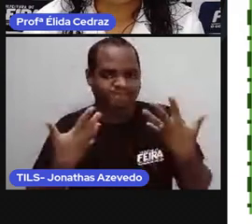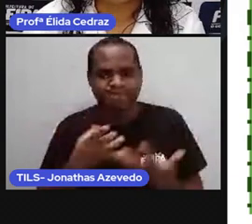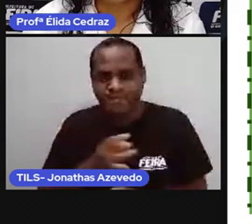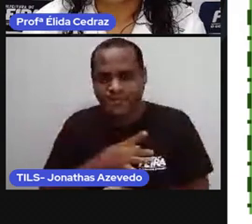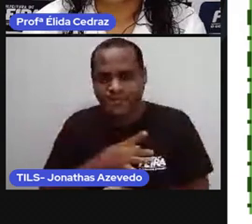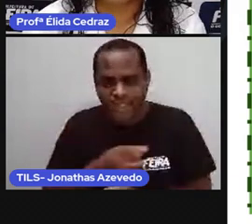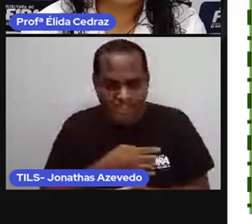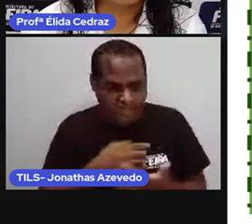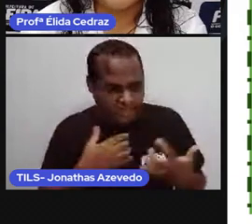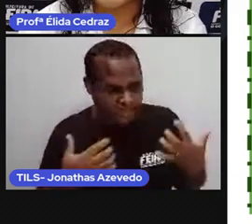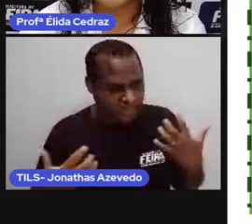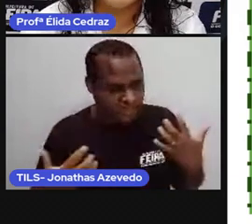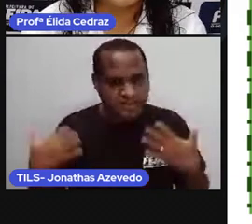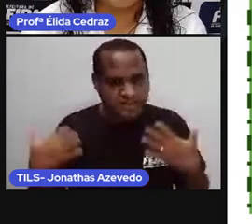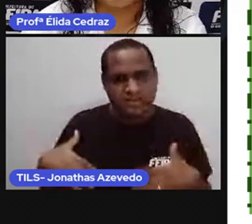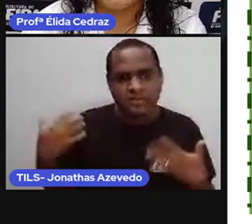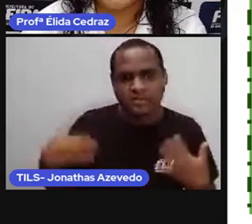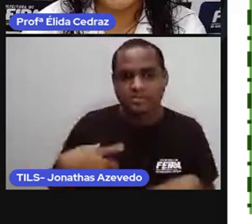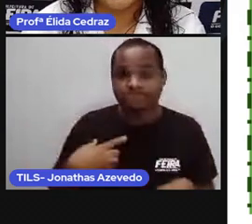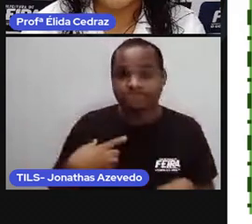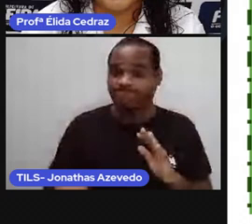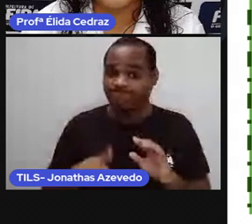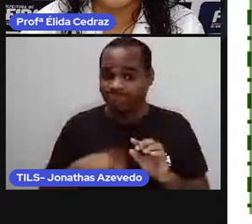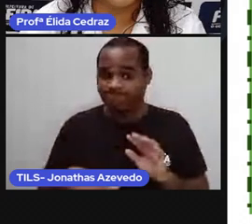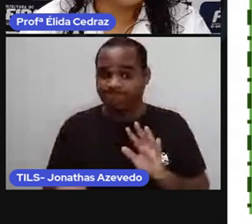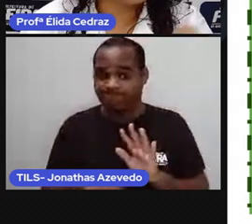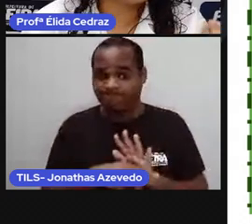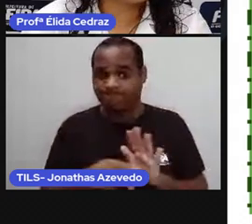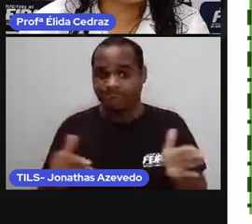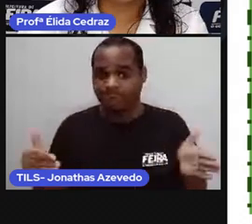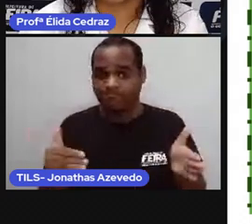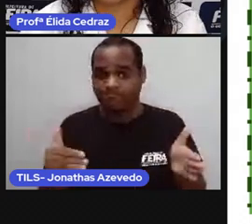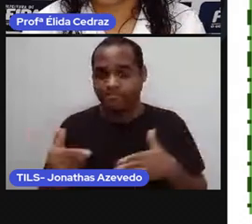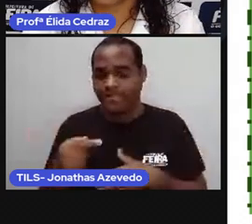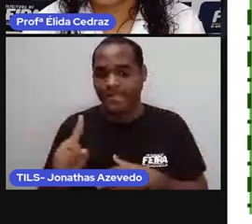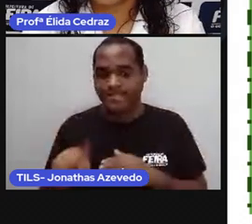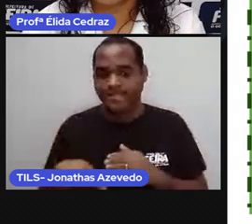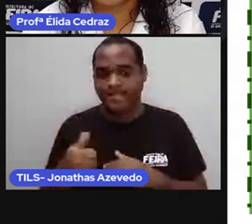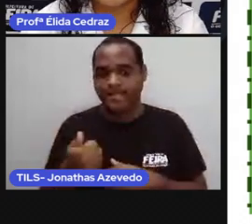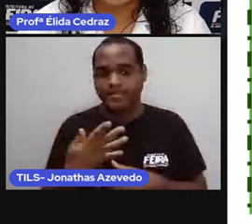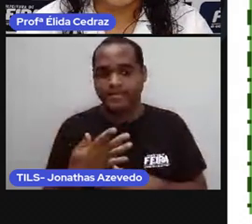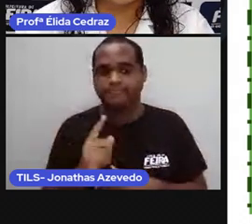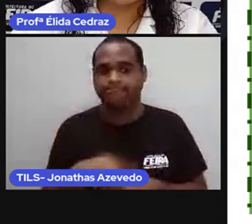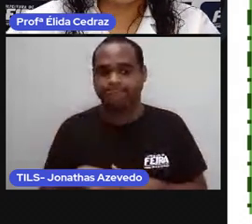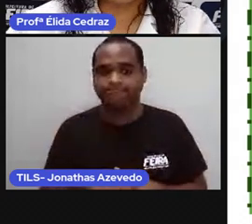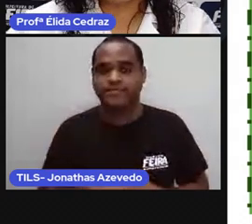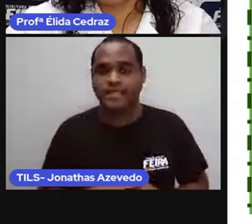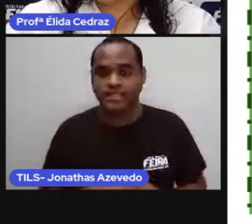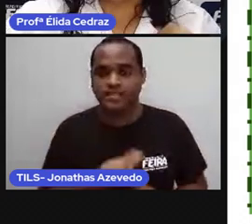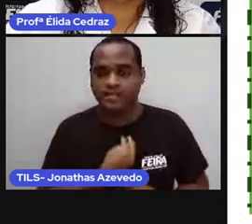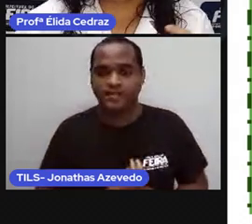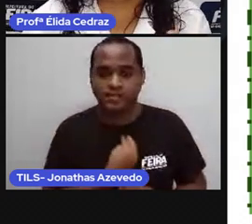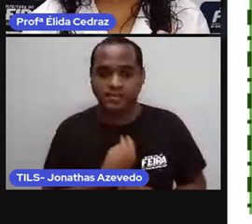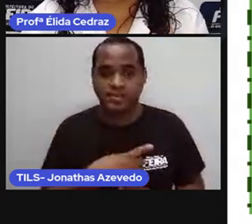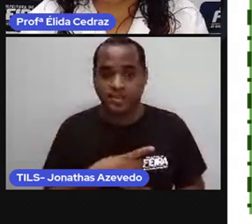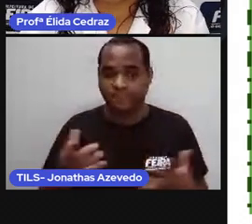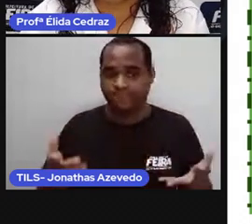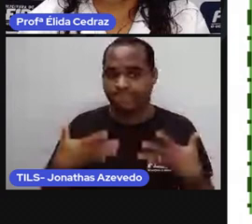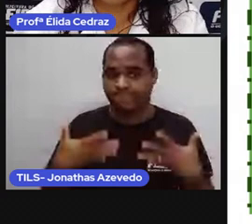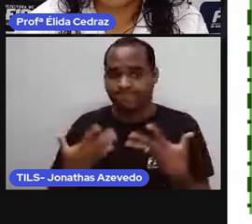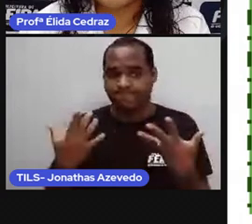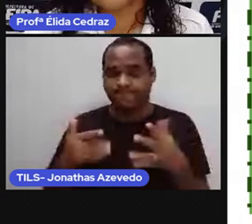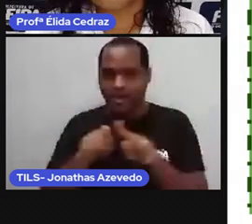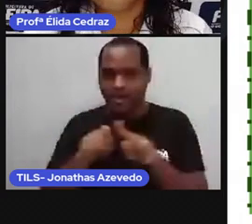medo, fazem parte dessa faixa de idade. De sete a quatorze anos, a gente sente muita alegria,